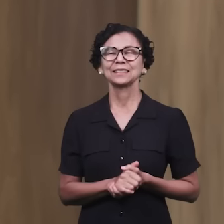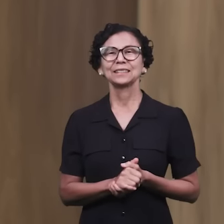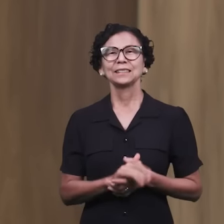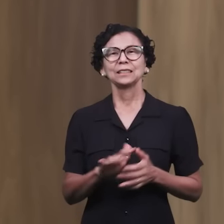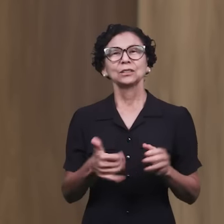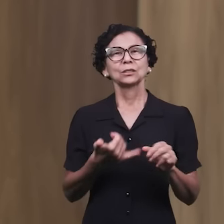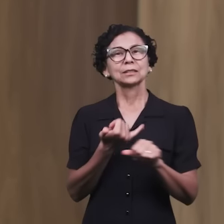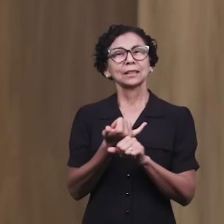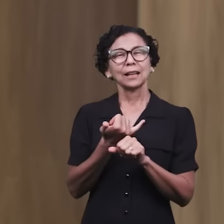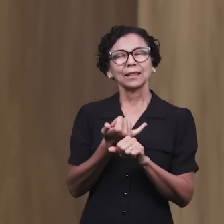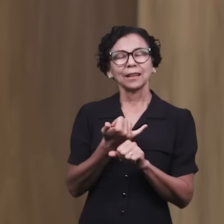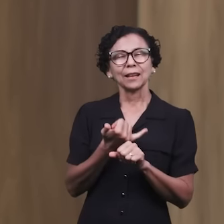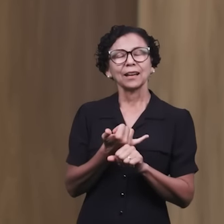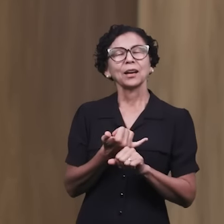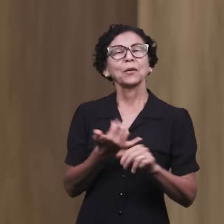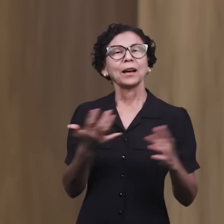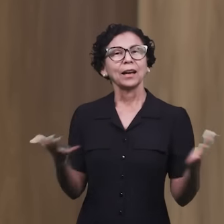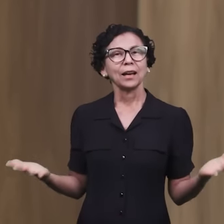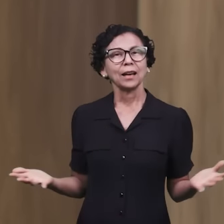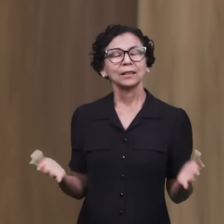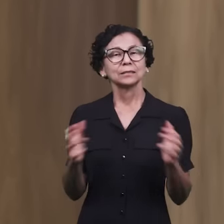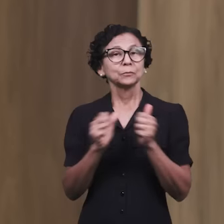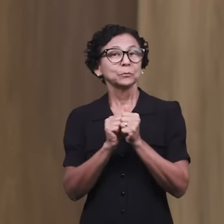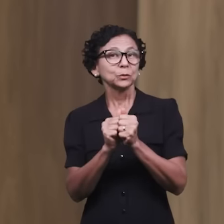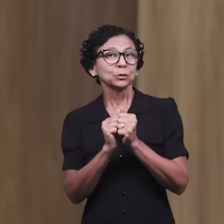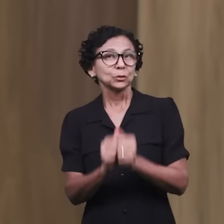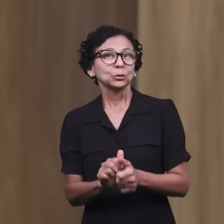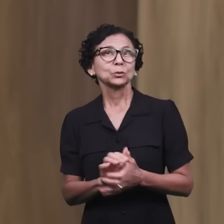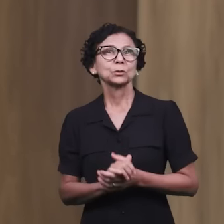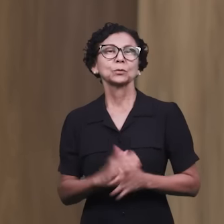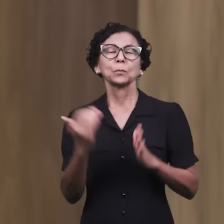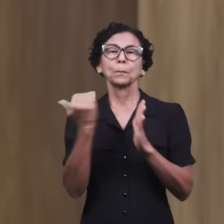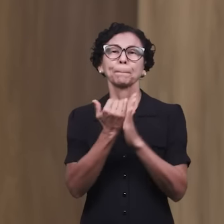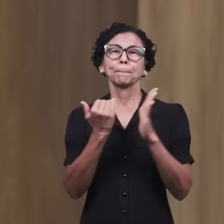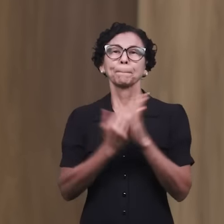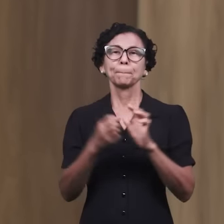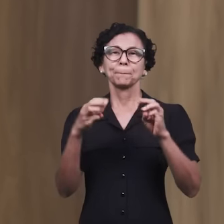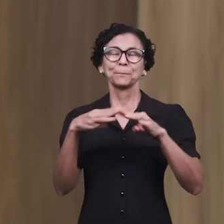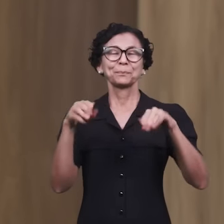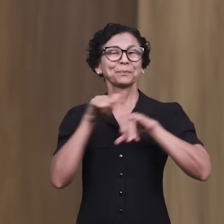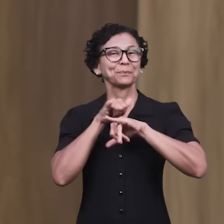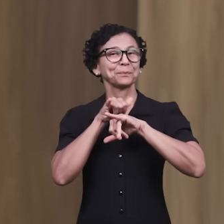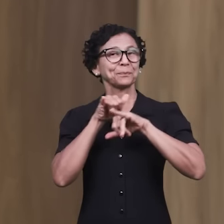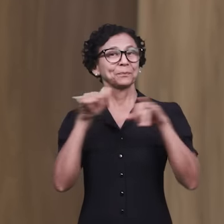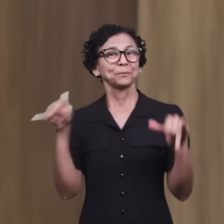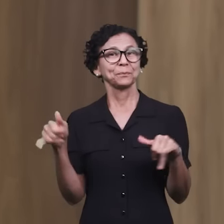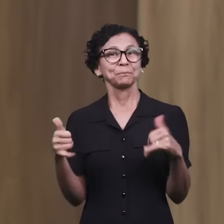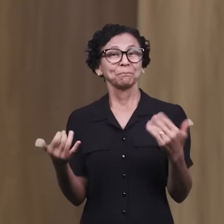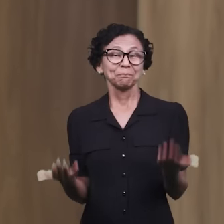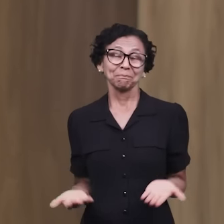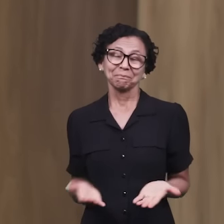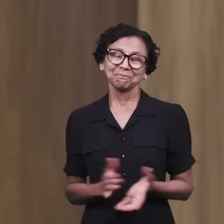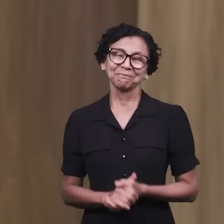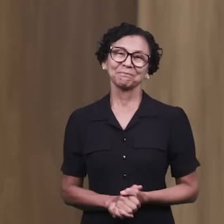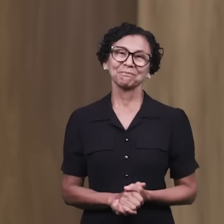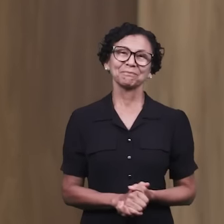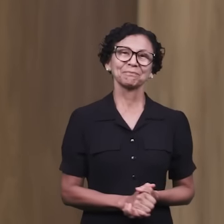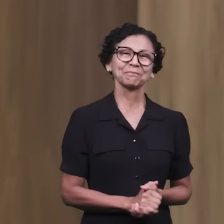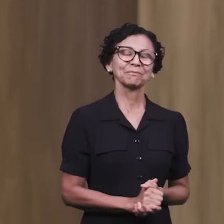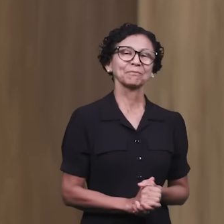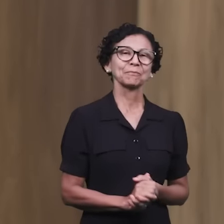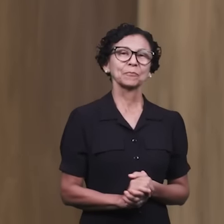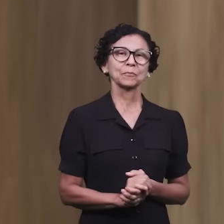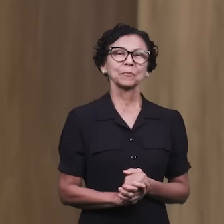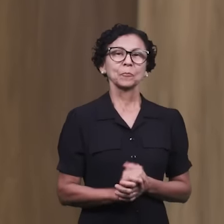Nosso canal aí, estamos juntos aqui a partir de agora com o programa Manaim News. E nós estaremos a partir de agora